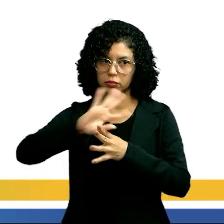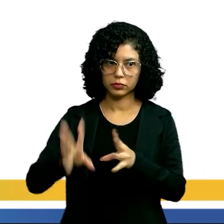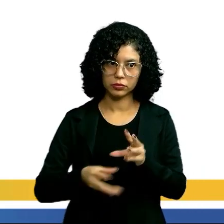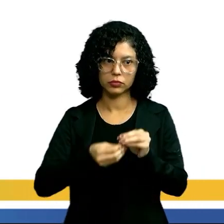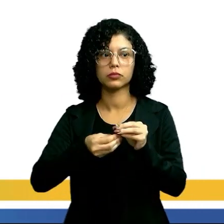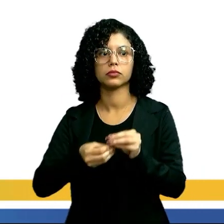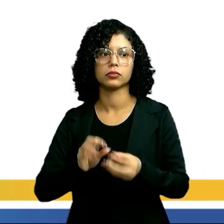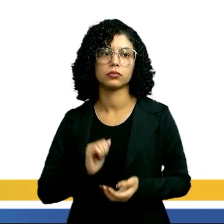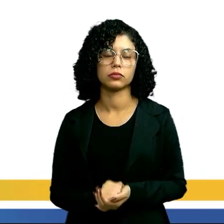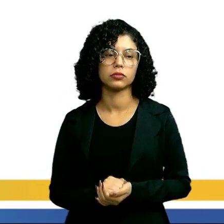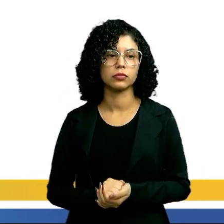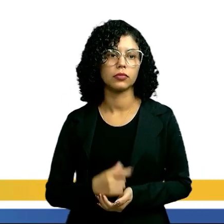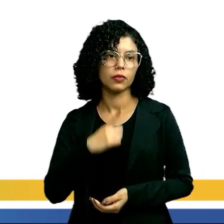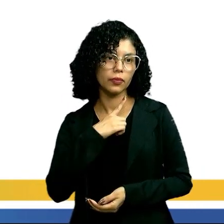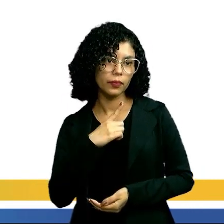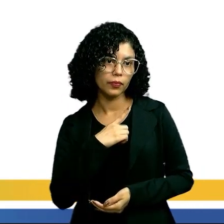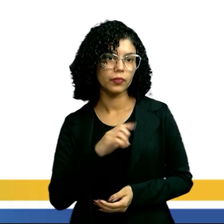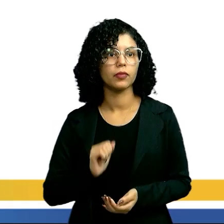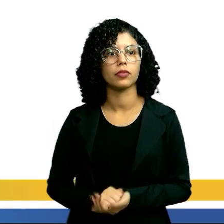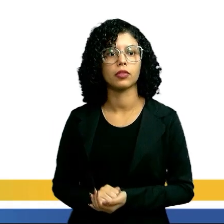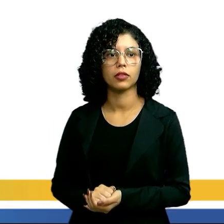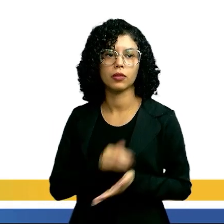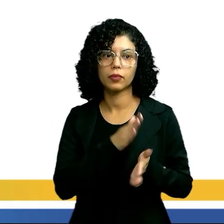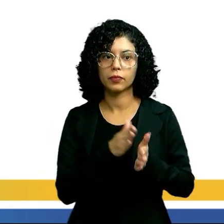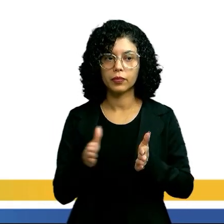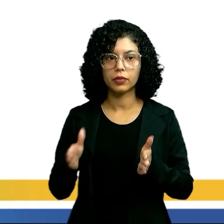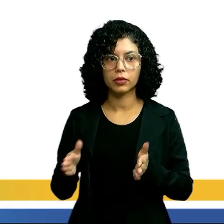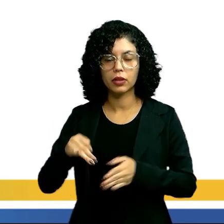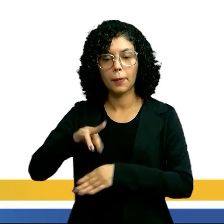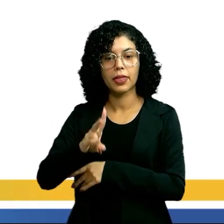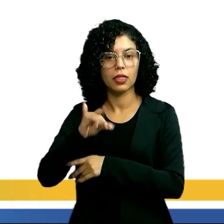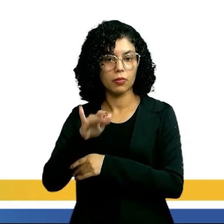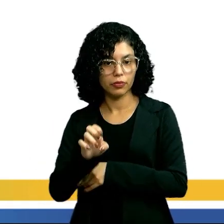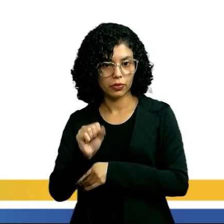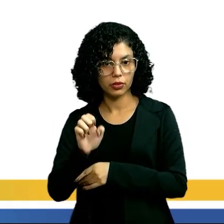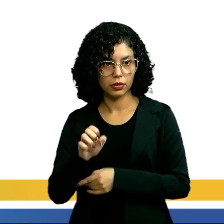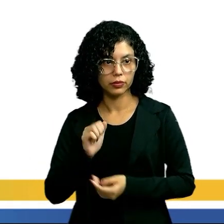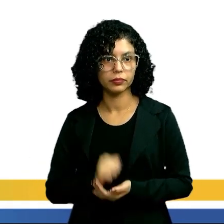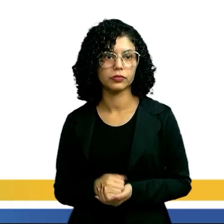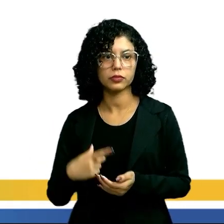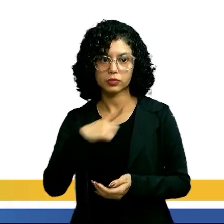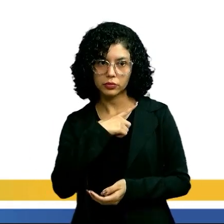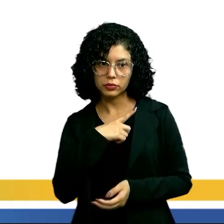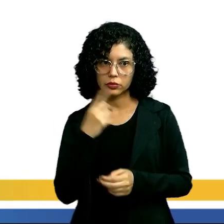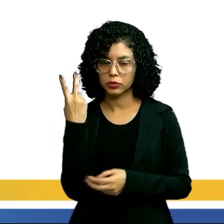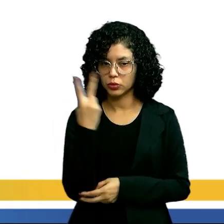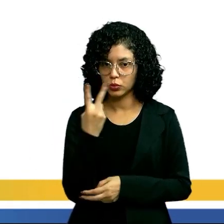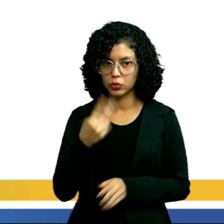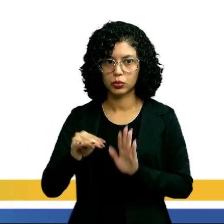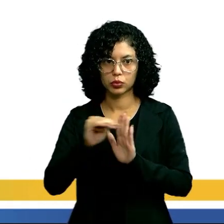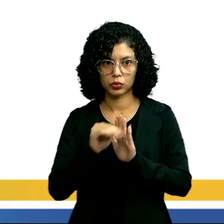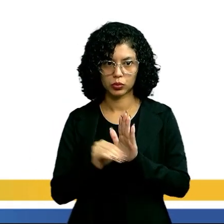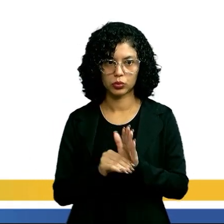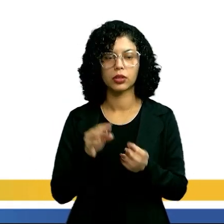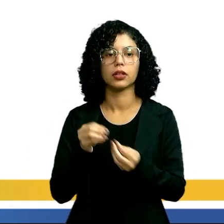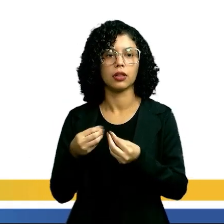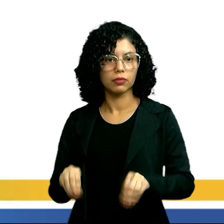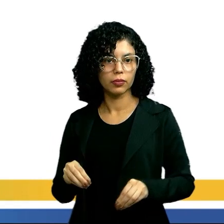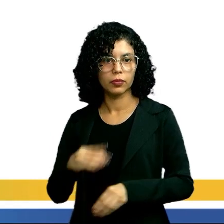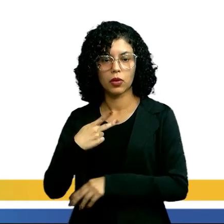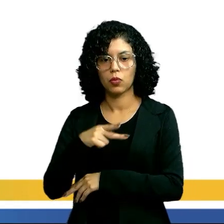desenvolvimento completo. Isso quer dizer que ele tem metamorfose, tá? É constituído pelas fases de ovo, olha só,